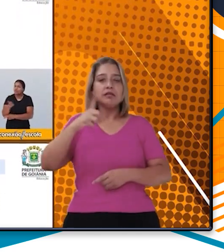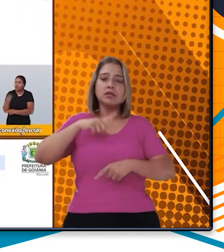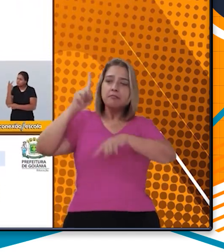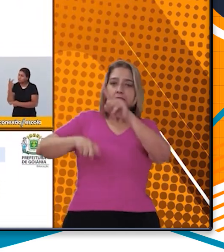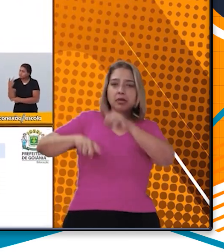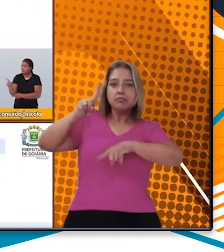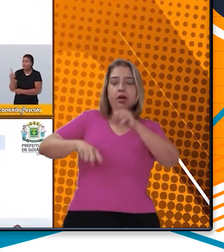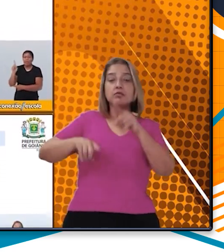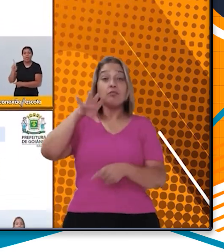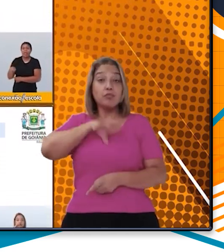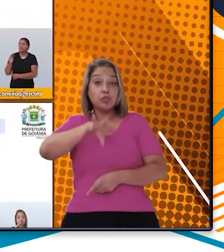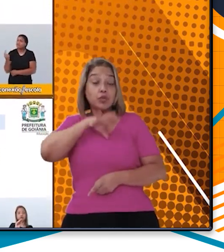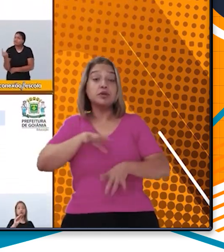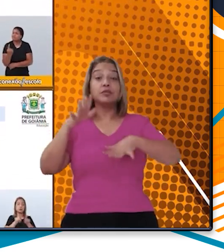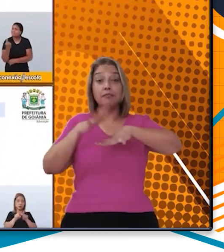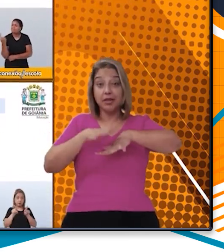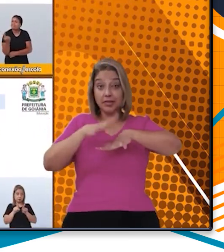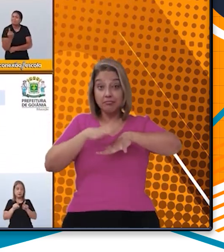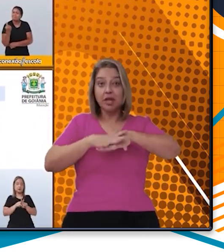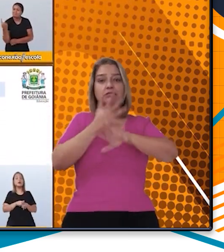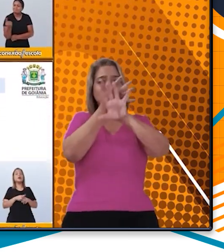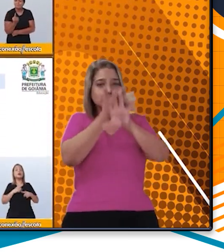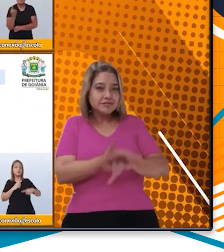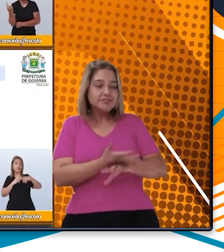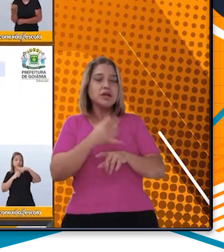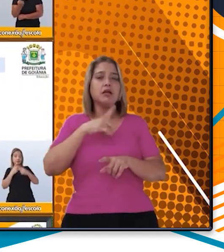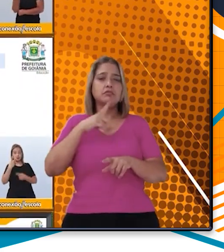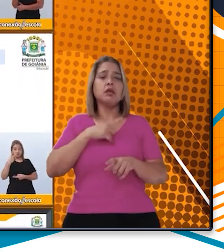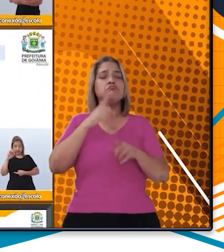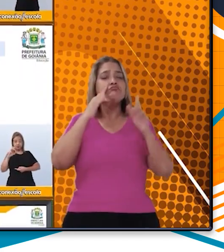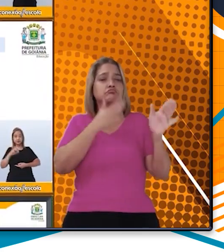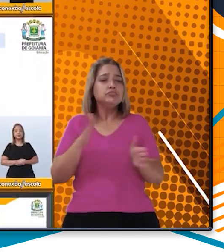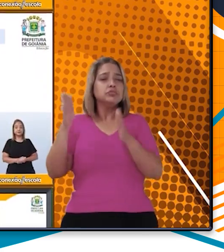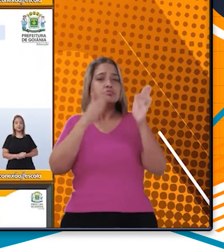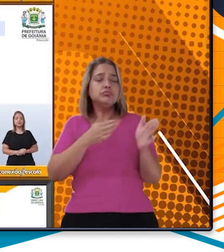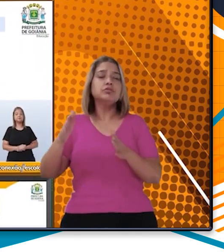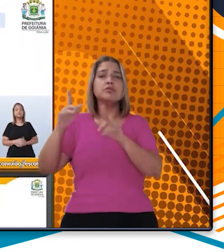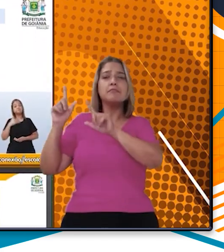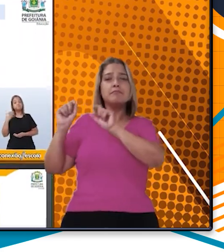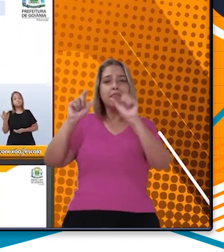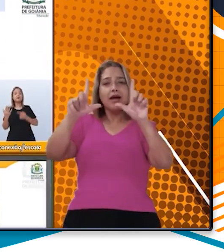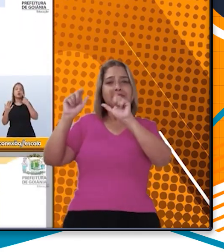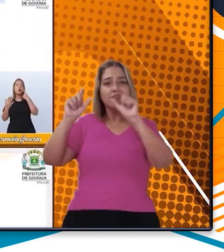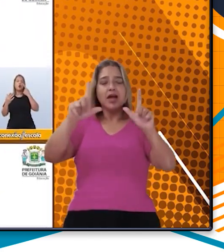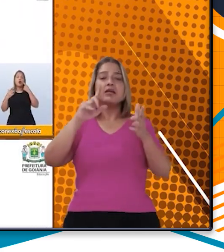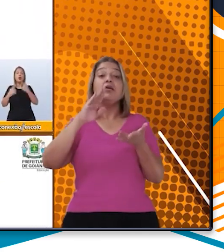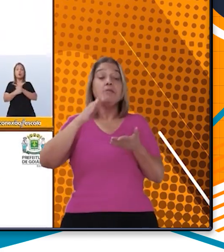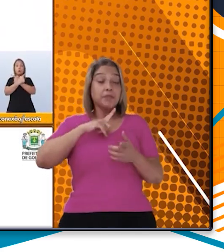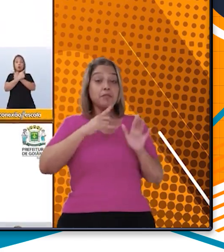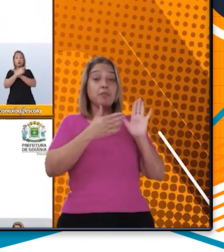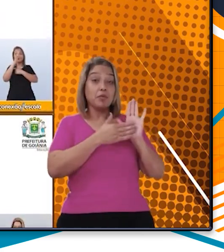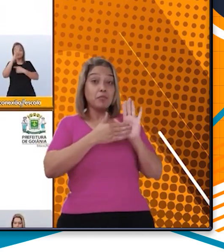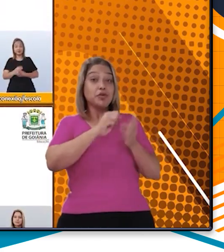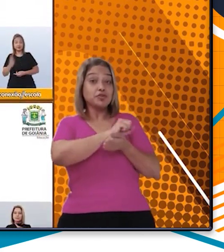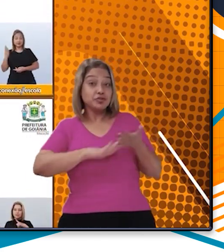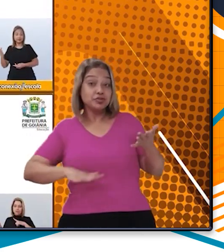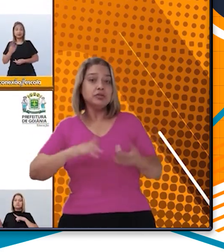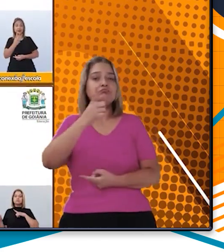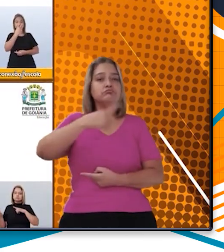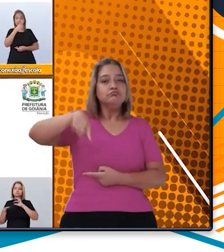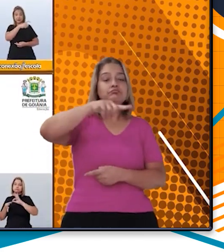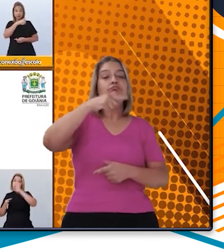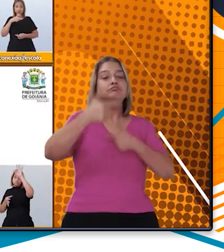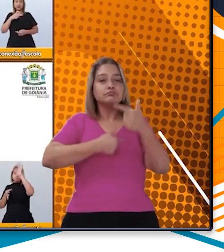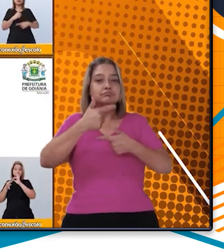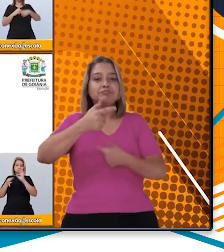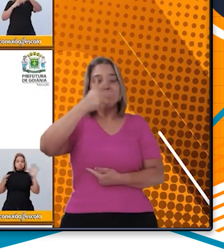Elaboramos materiais de língua portuguesa e matemática, com videoaulas, slides e propostas de atividades, dando suporte ao